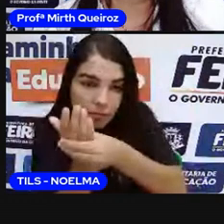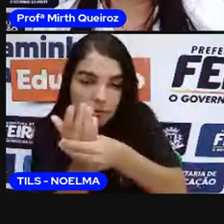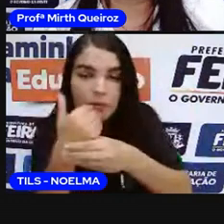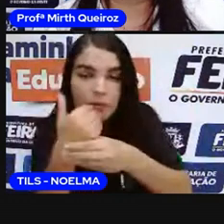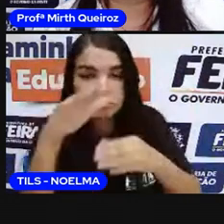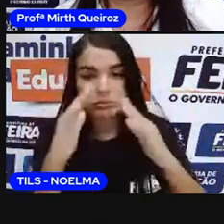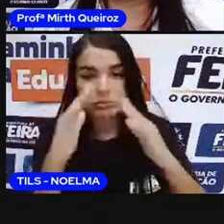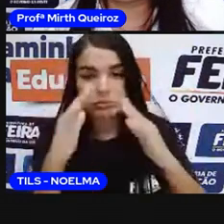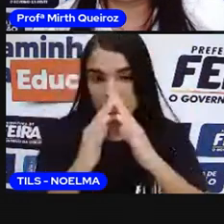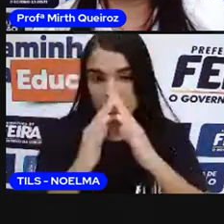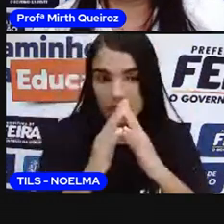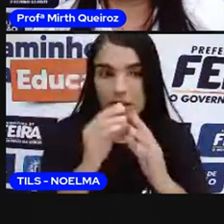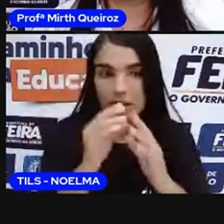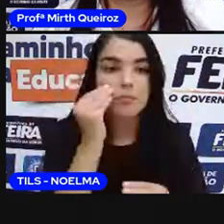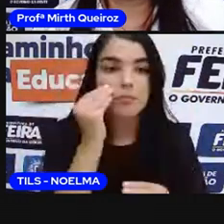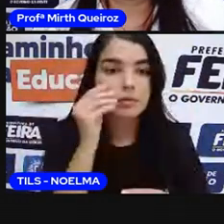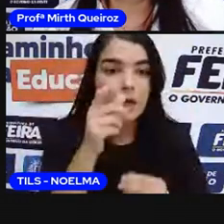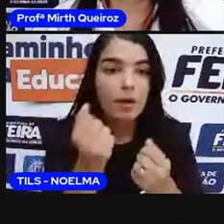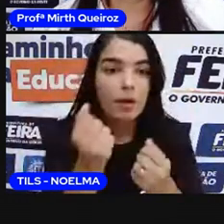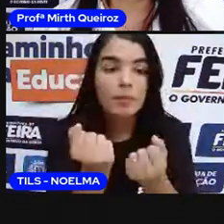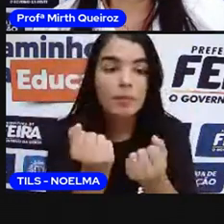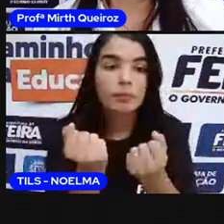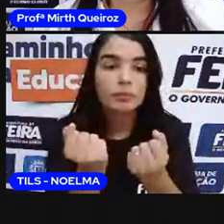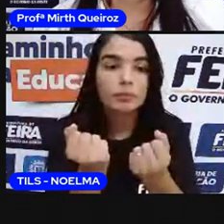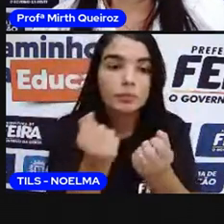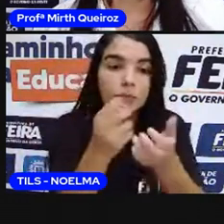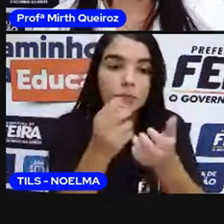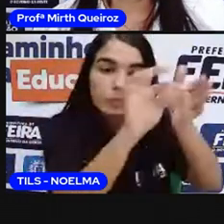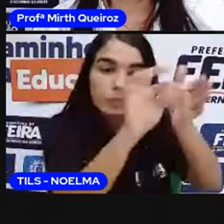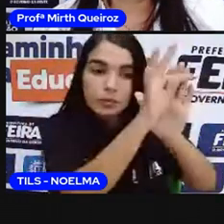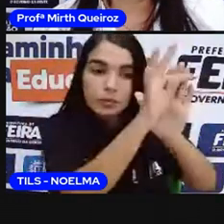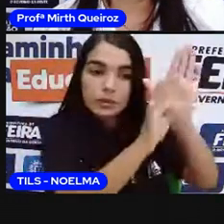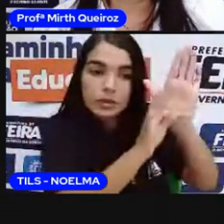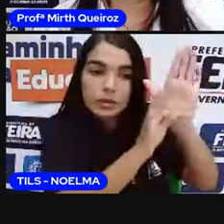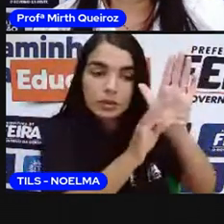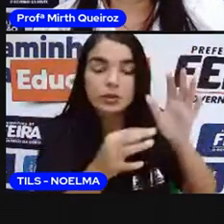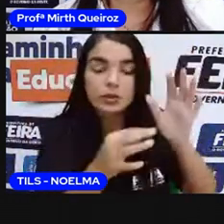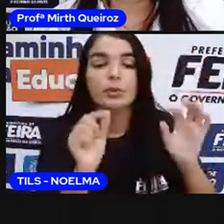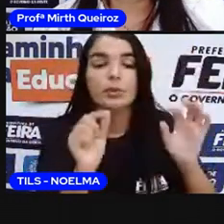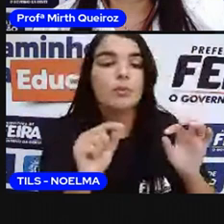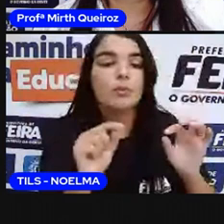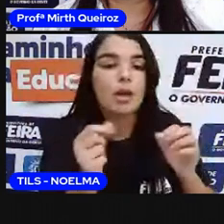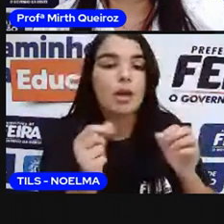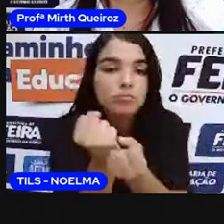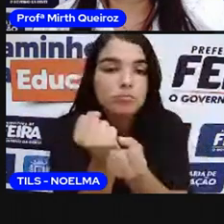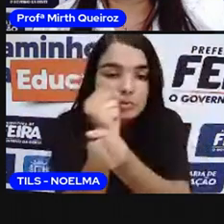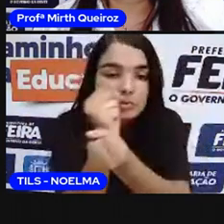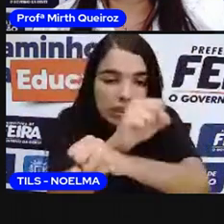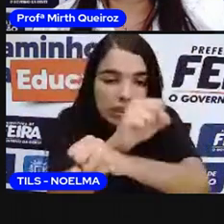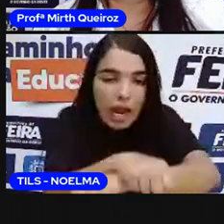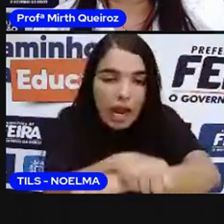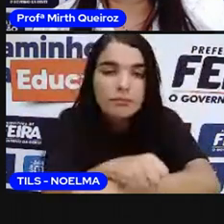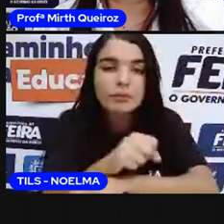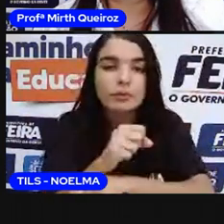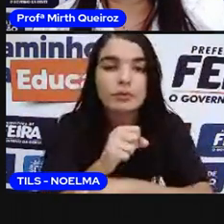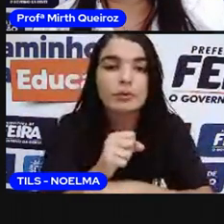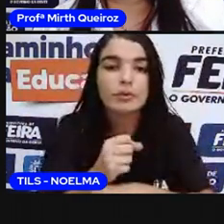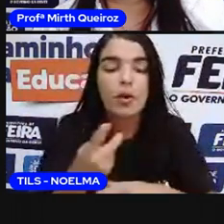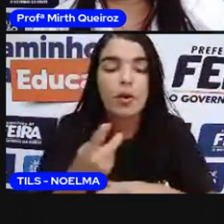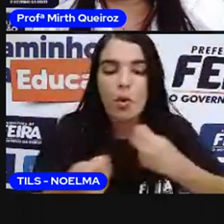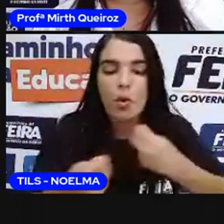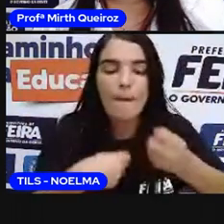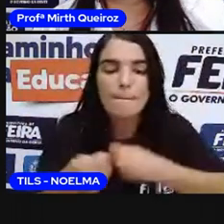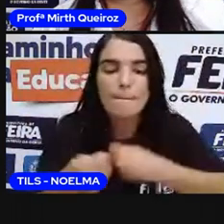texto, comércio de escravos. Onde tem aqui. Quando escravos dormiam em cinzal, habitações sem